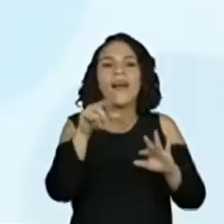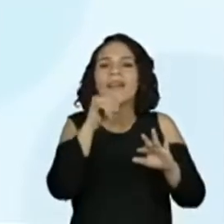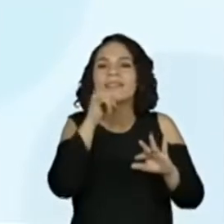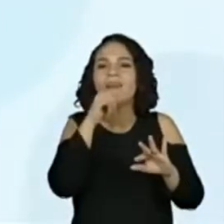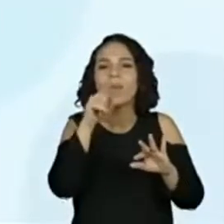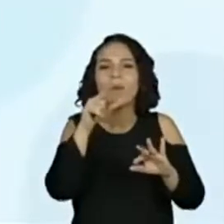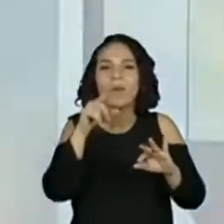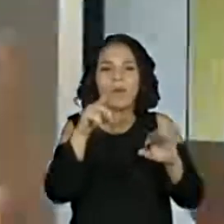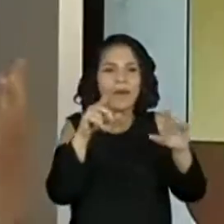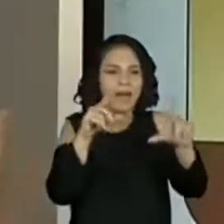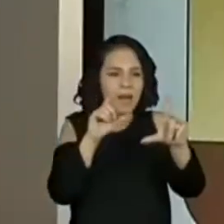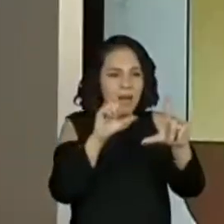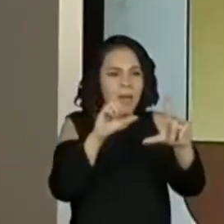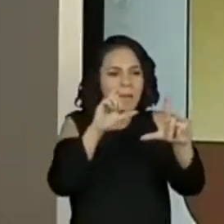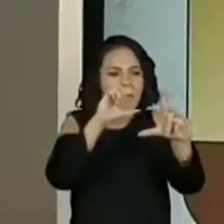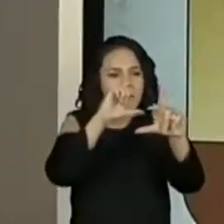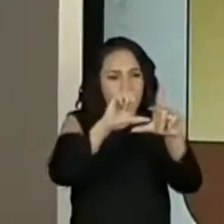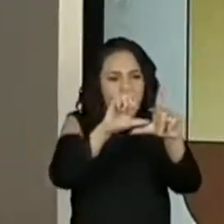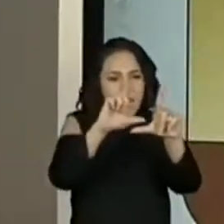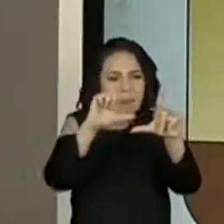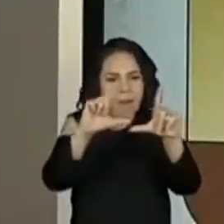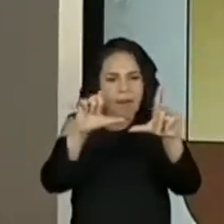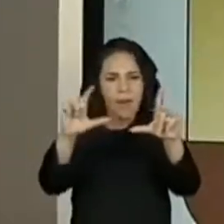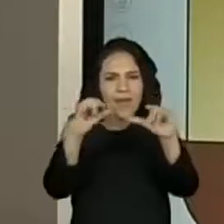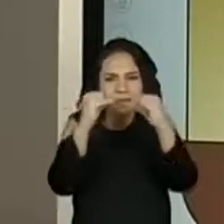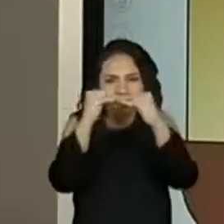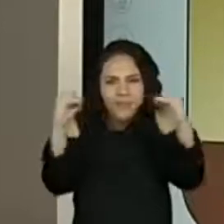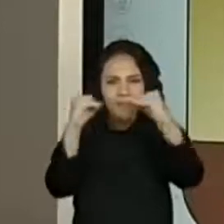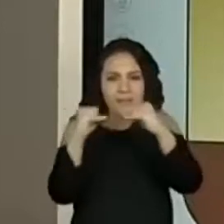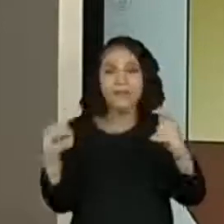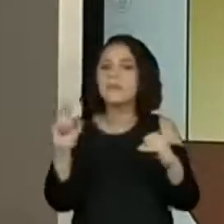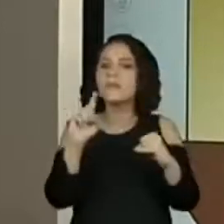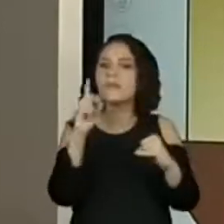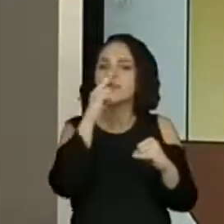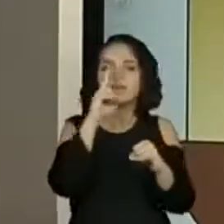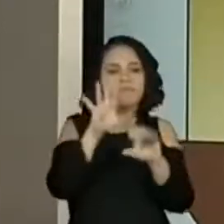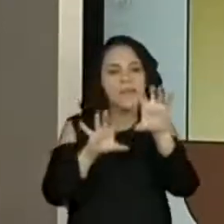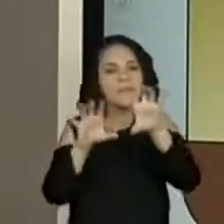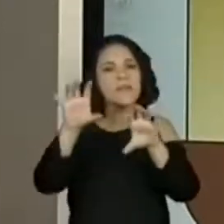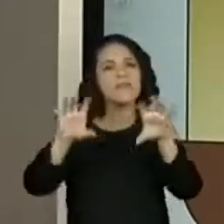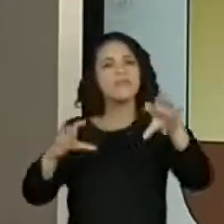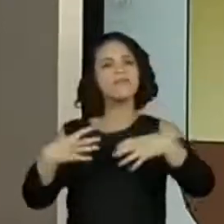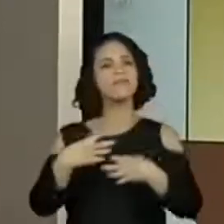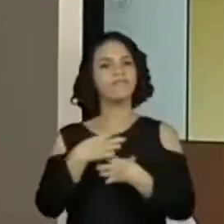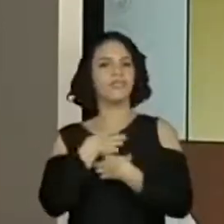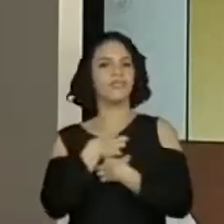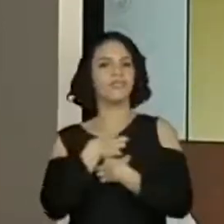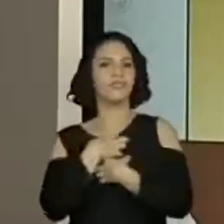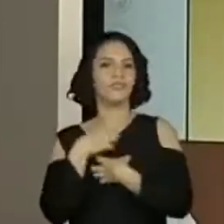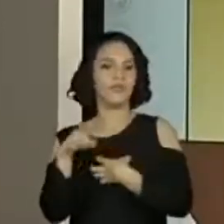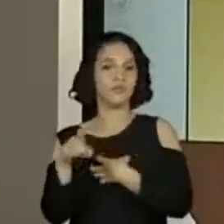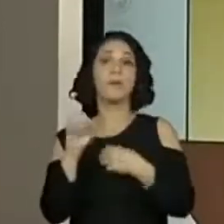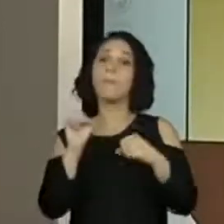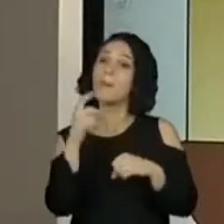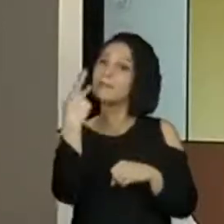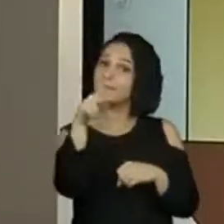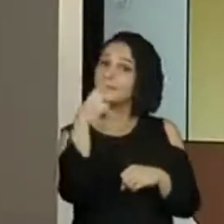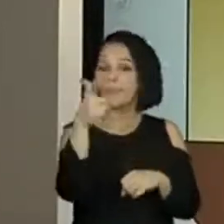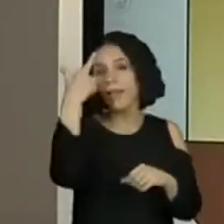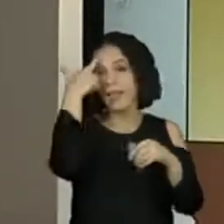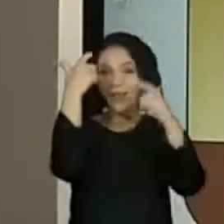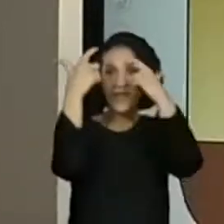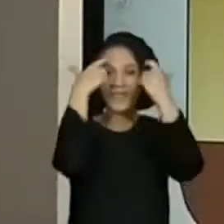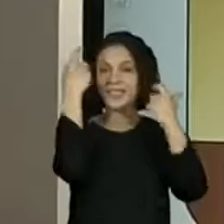Eles vão contando junto a história daquilo que o cartunista quer. Então, é um estilo. Você também pode criar suas